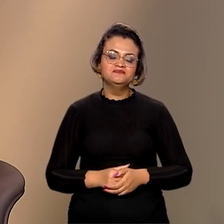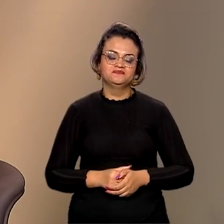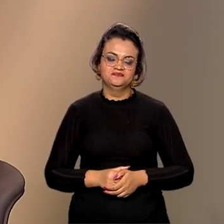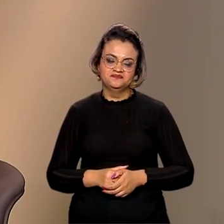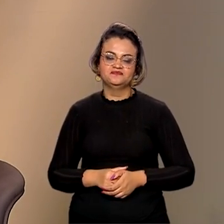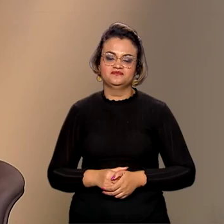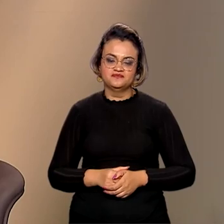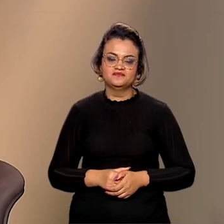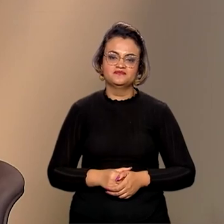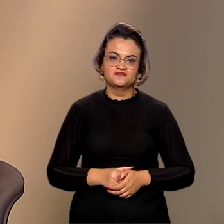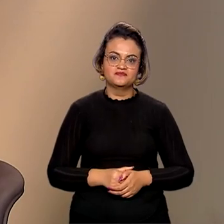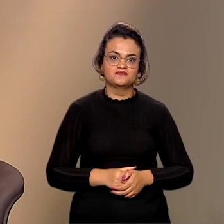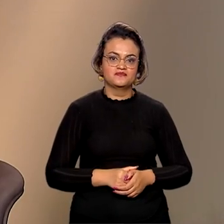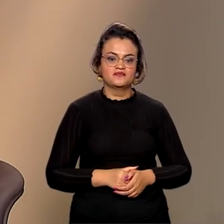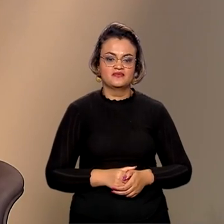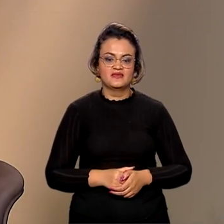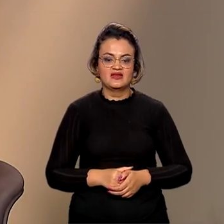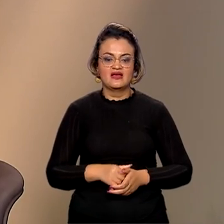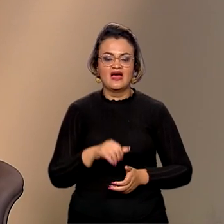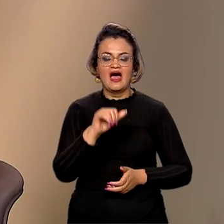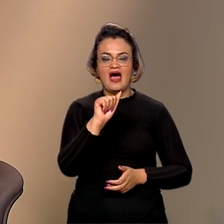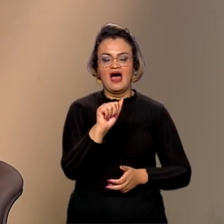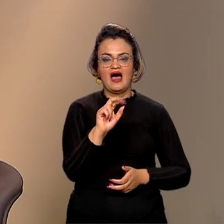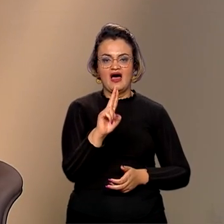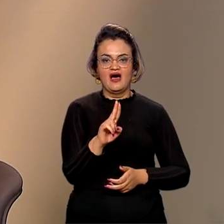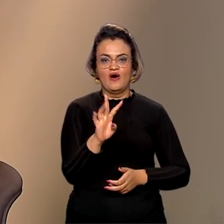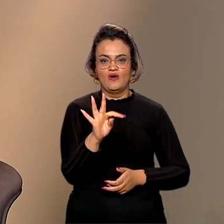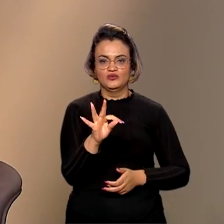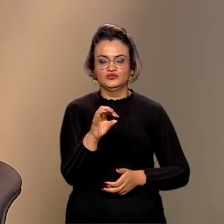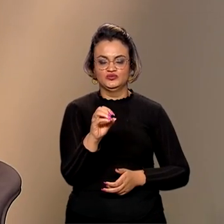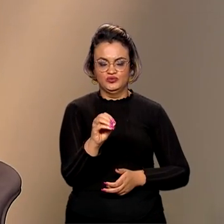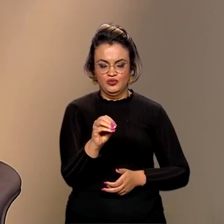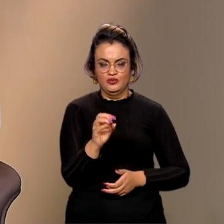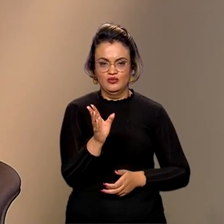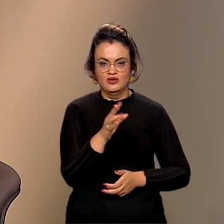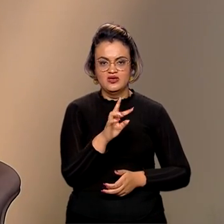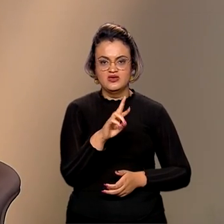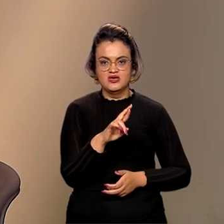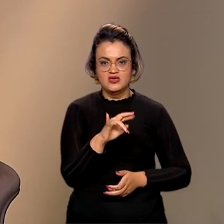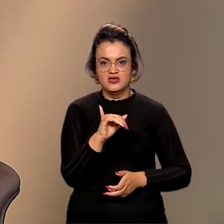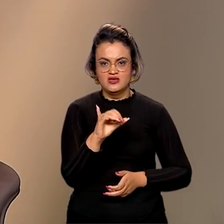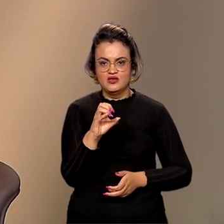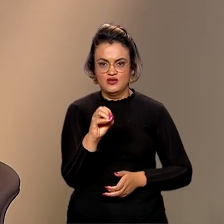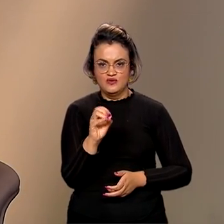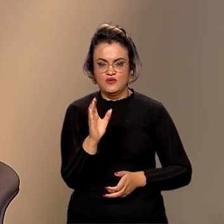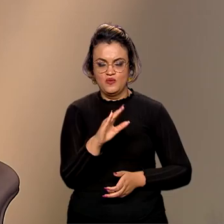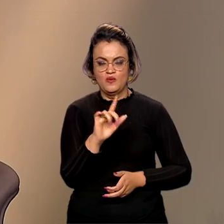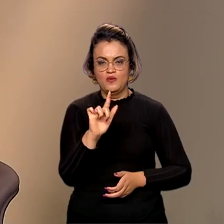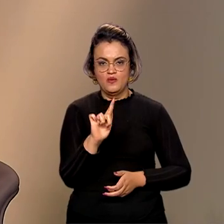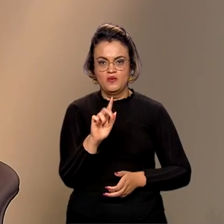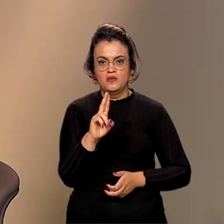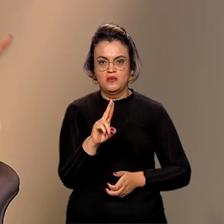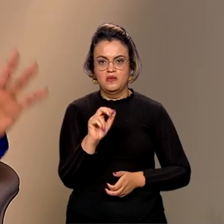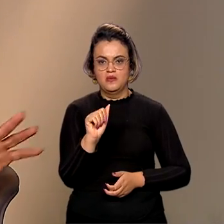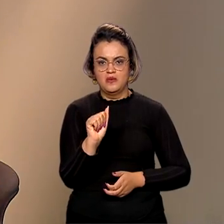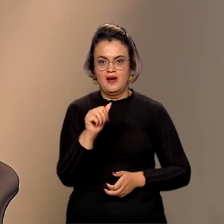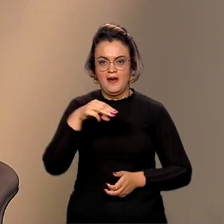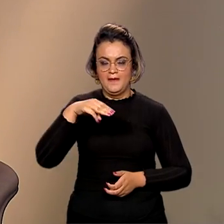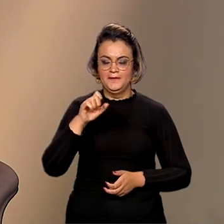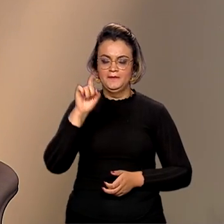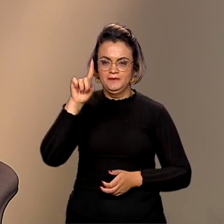O território Alto Rio Guamá, lá no Pará, né, tem 30 anos que foi